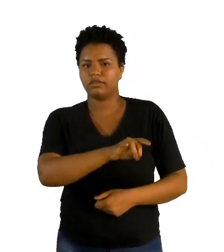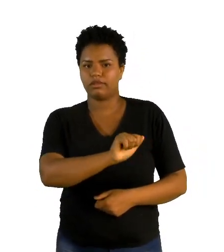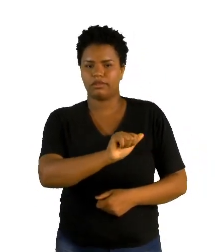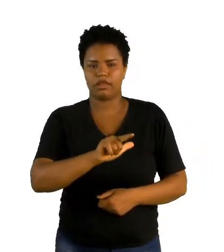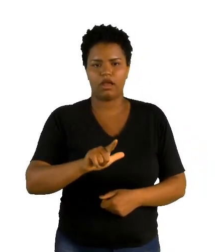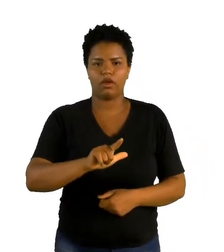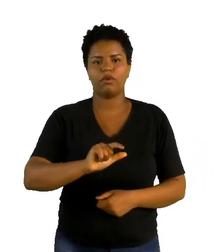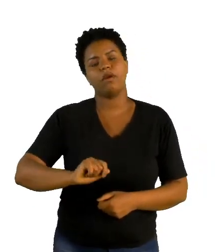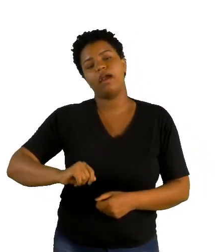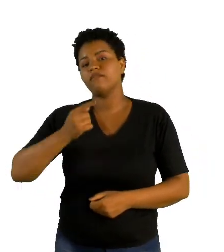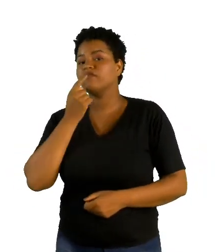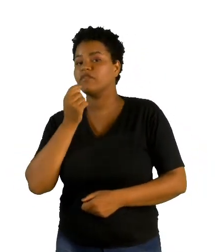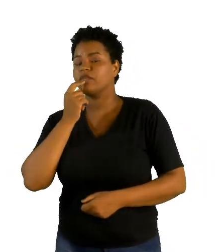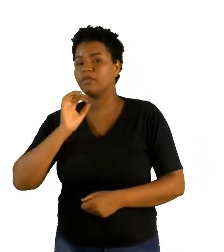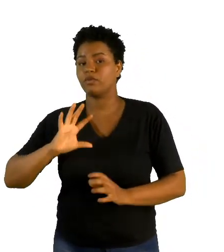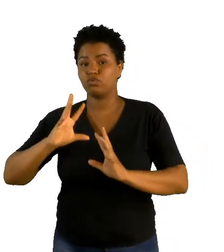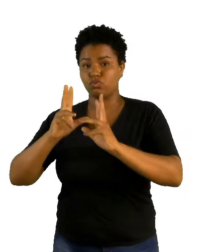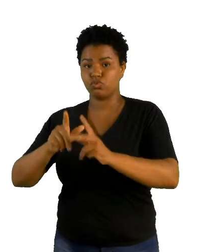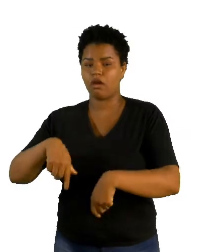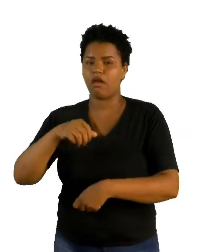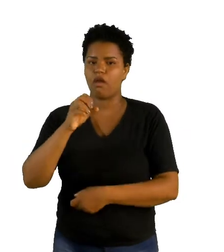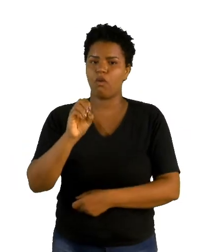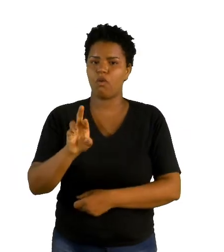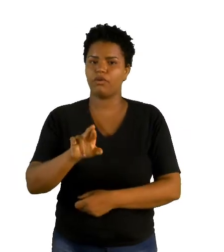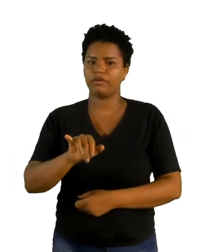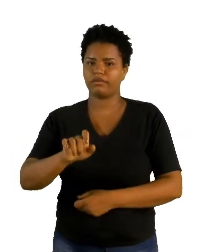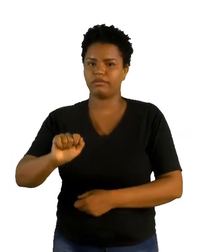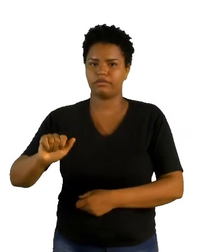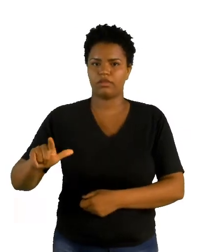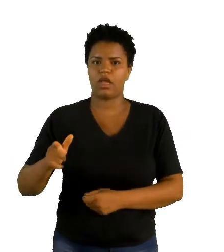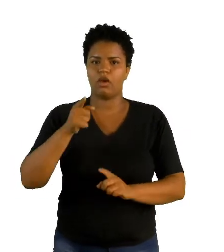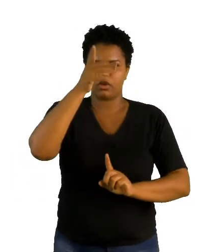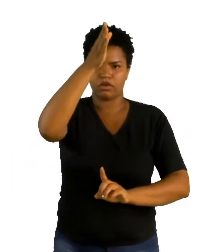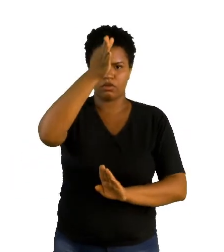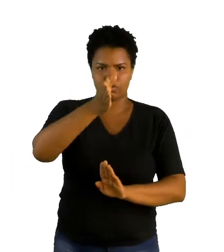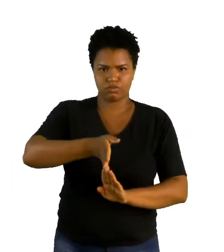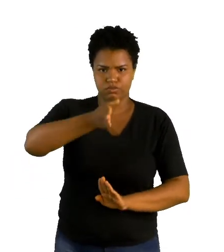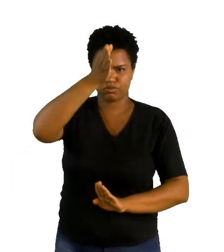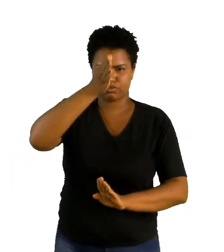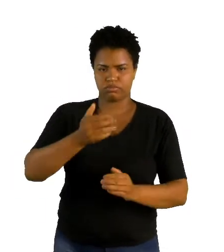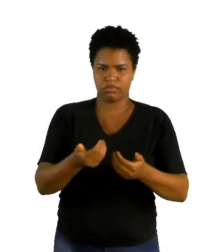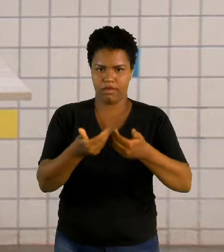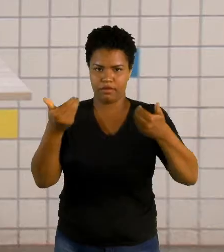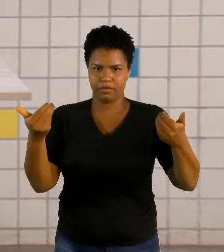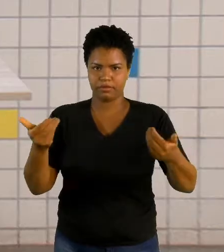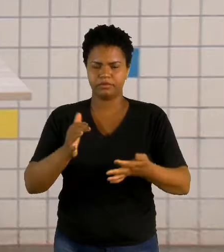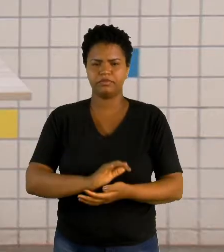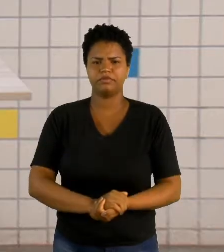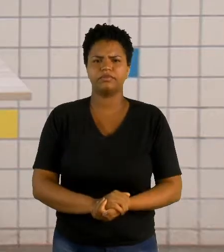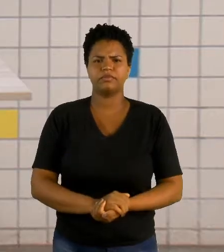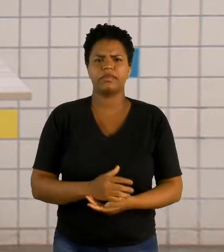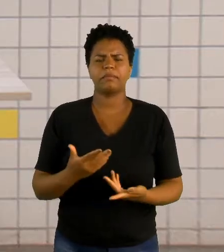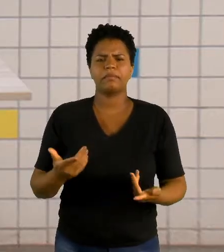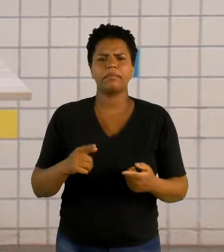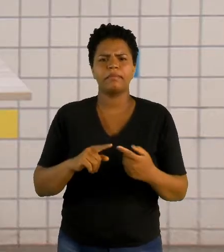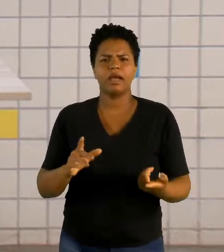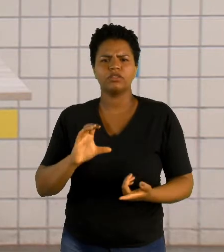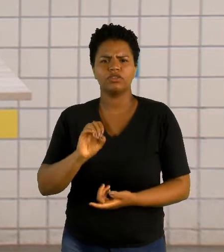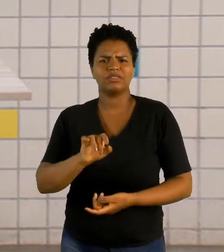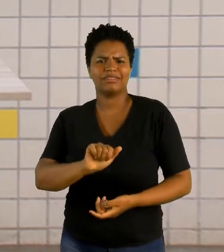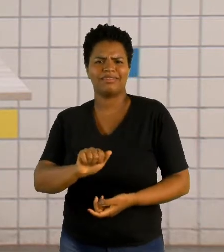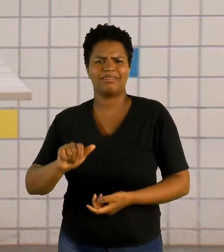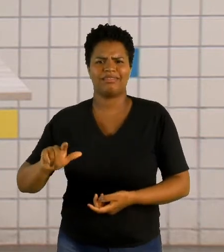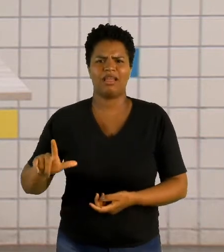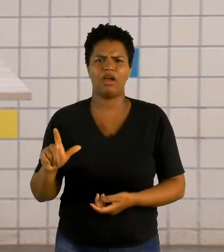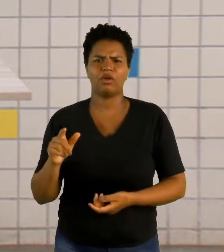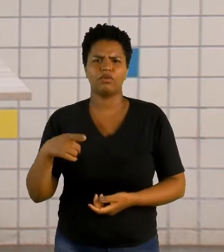considerado oriental. Mas isso é baseado no meridiano de Greenwich. Mas será que é desse oriental e desse ocidental que nós escutamos falar com